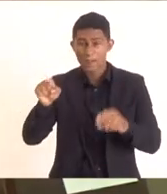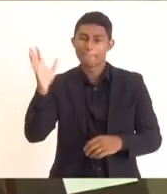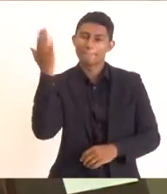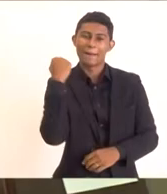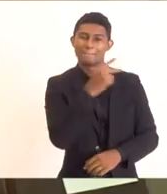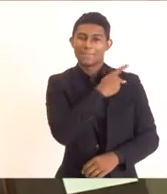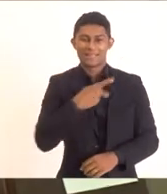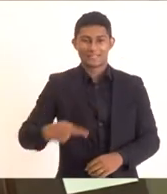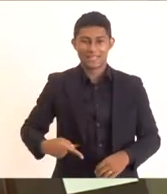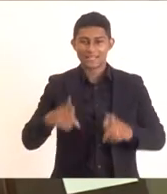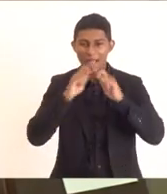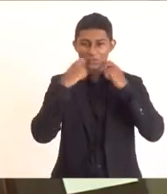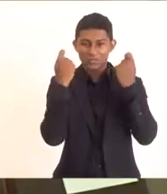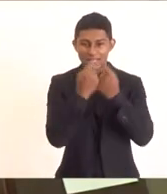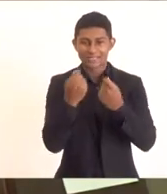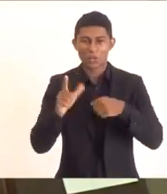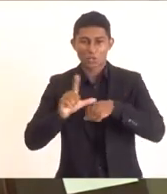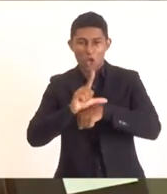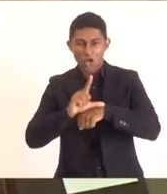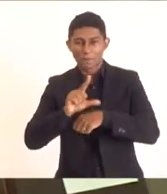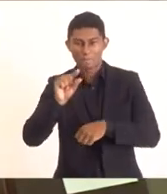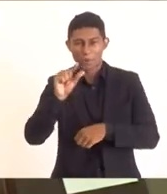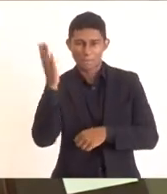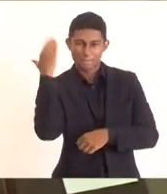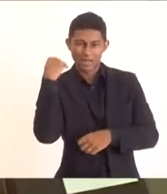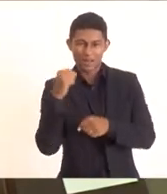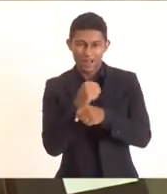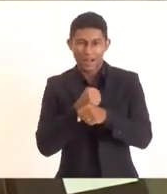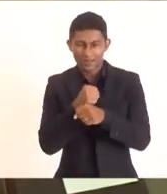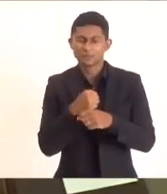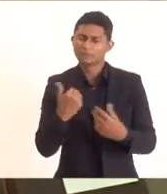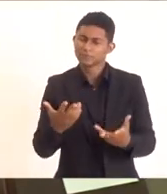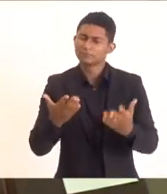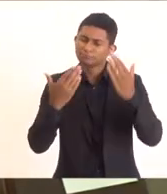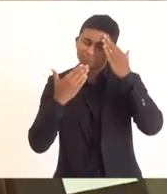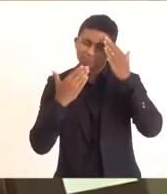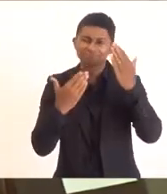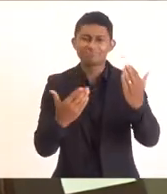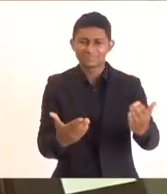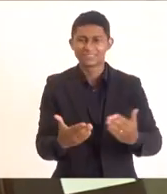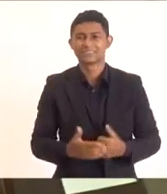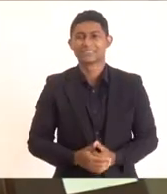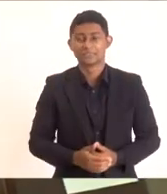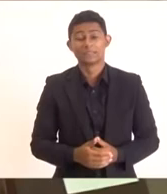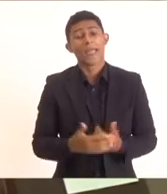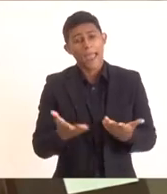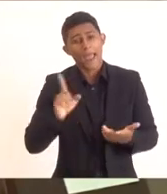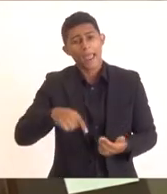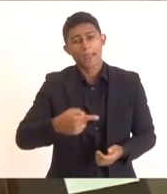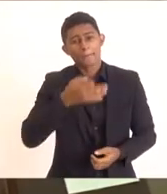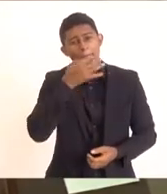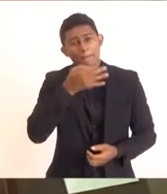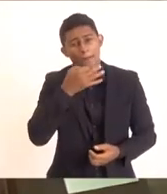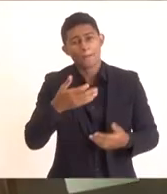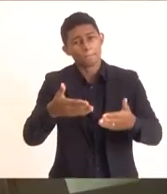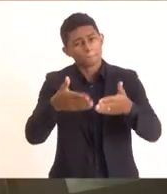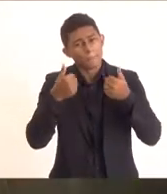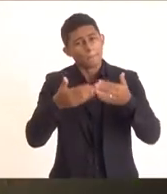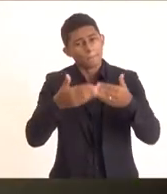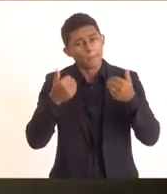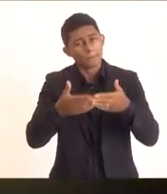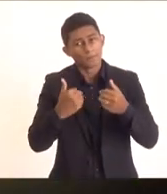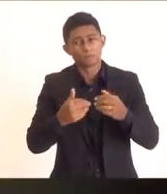há alguns anos atrás. Então, muito obrigado. Essa é a nossa reivindicação e outros